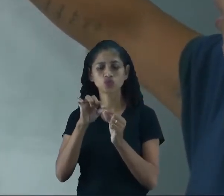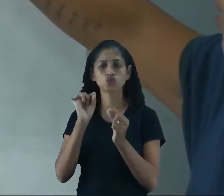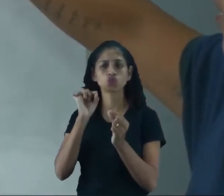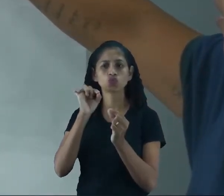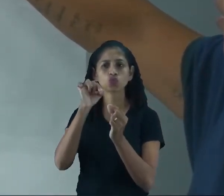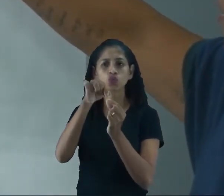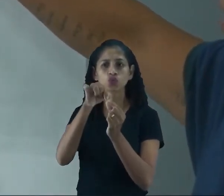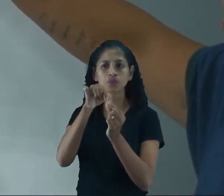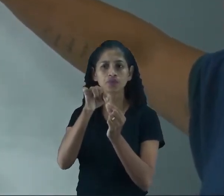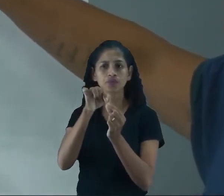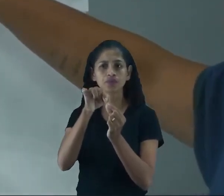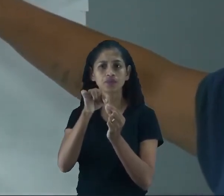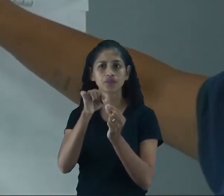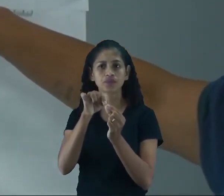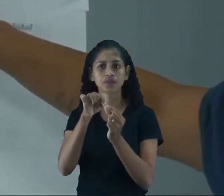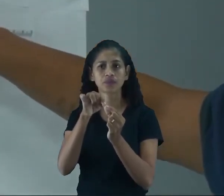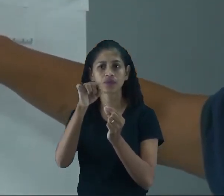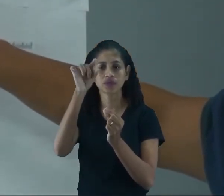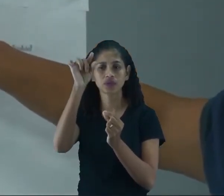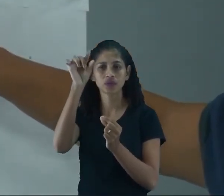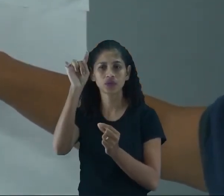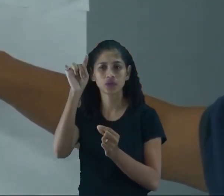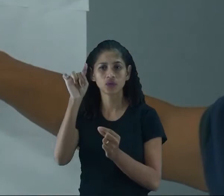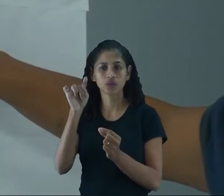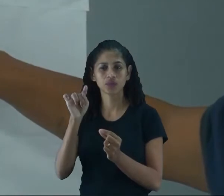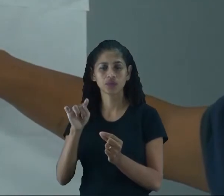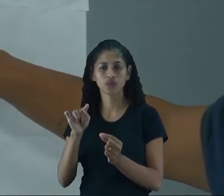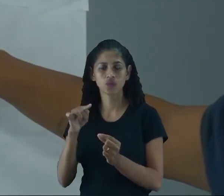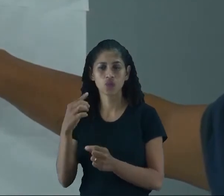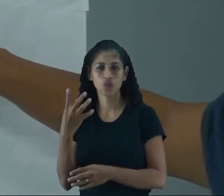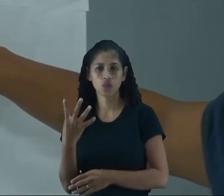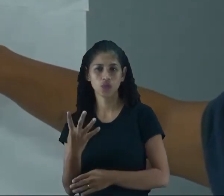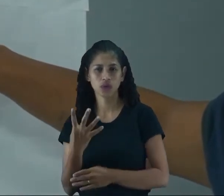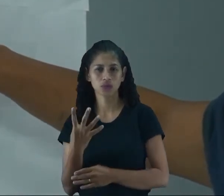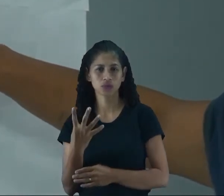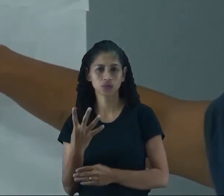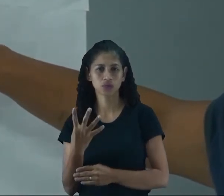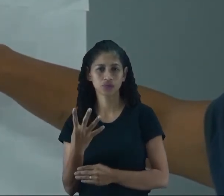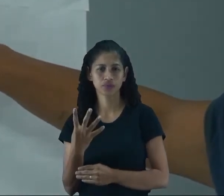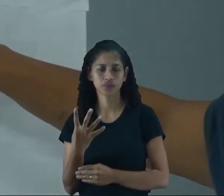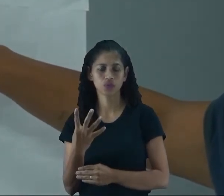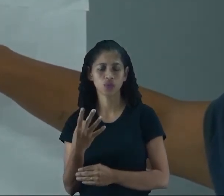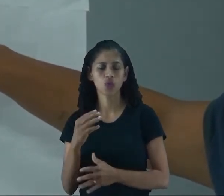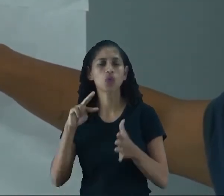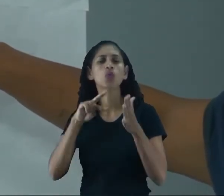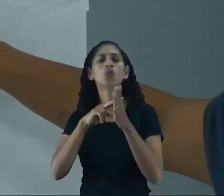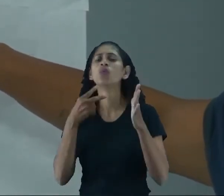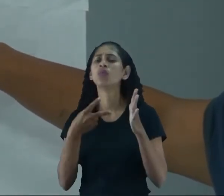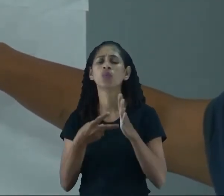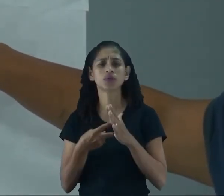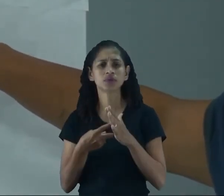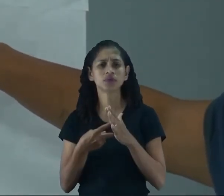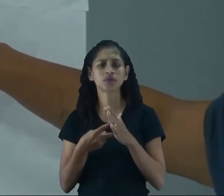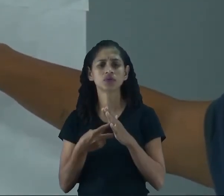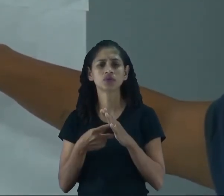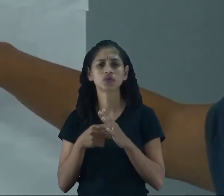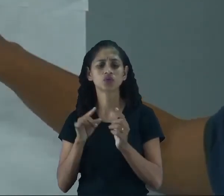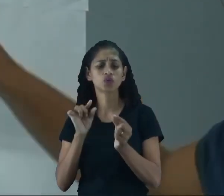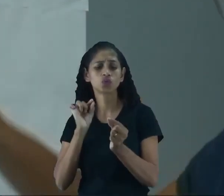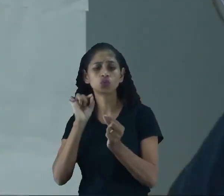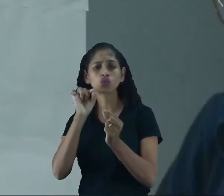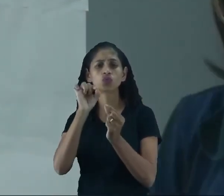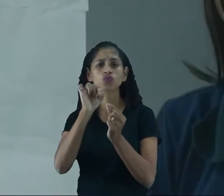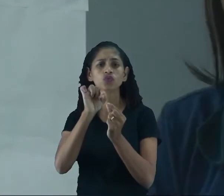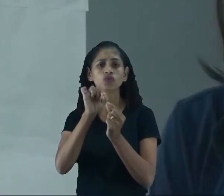O alfinete ele está dando onde? No número 4. O que que isso significa? Que o alfinete